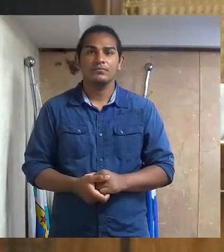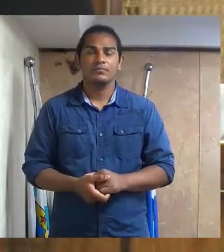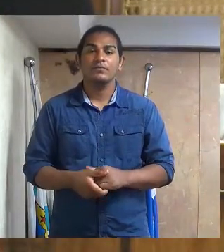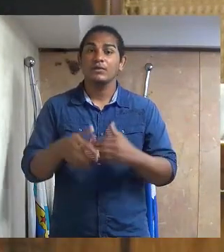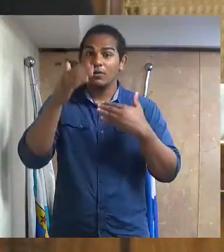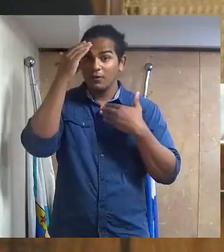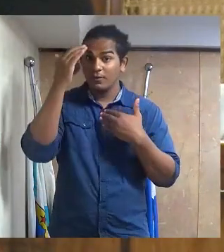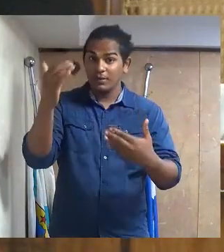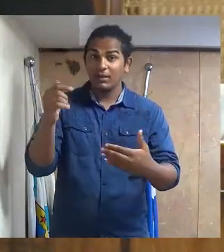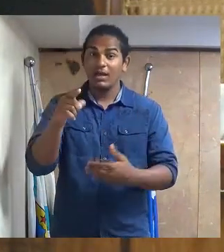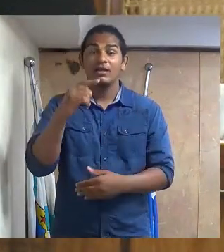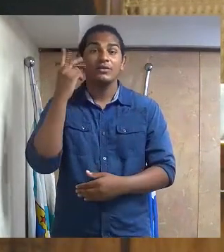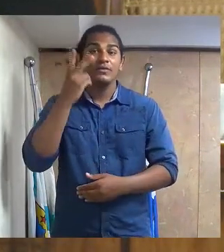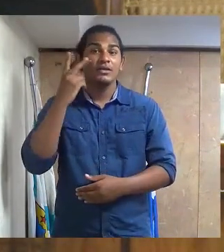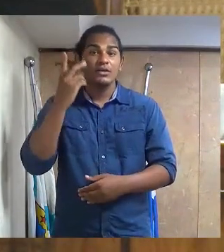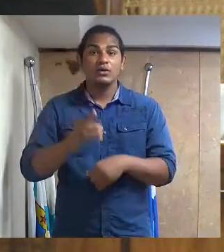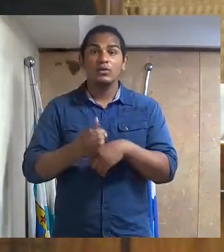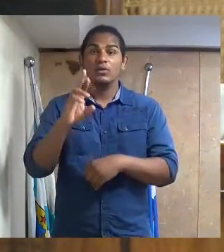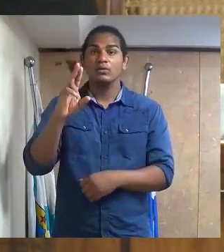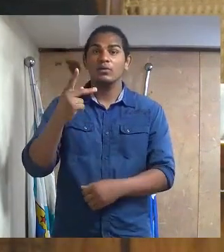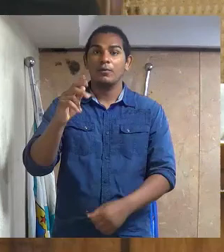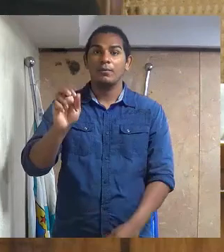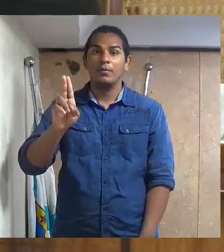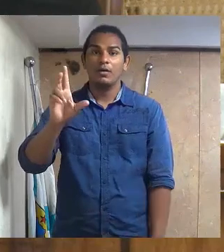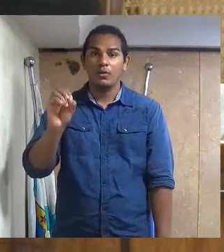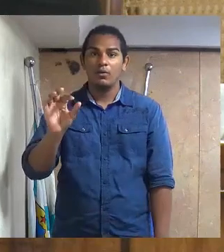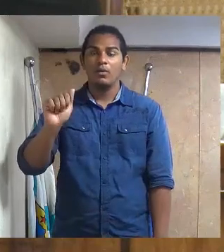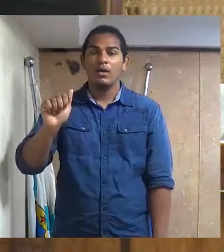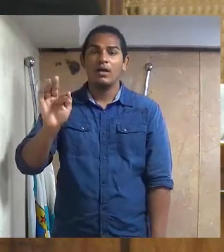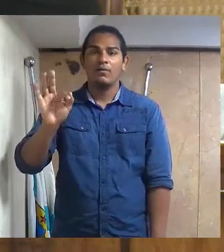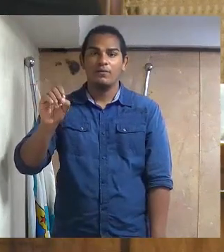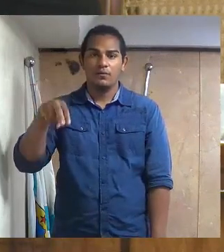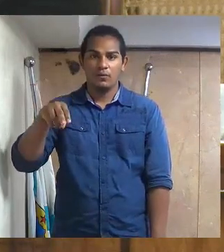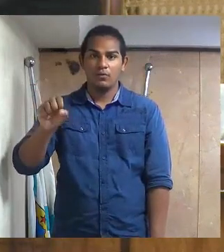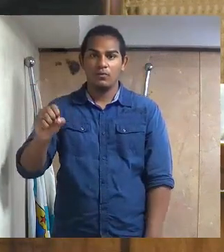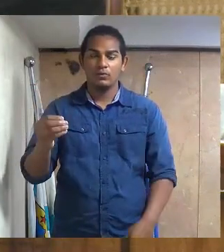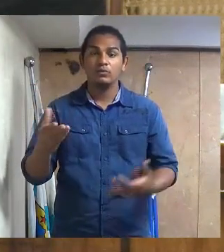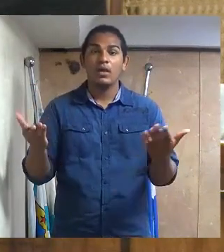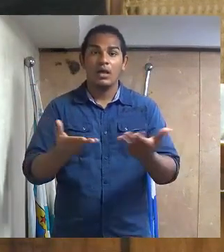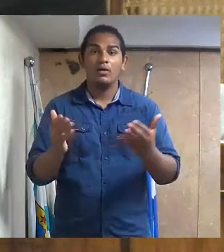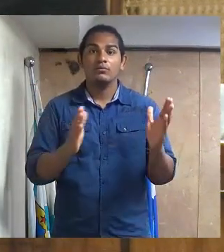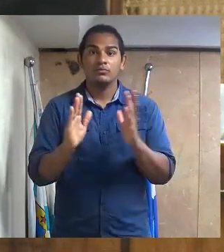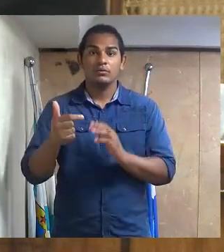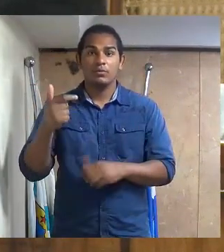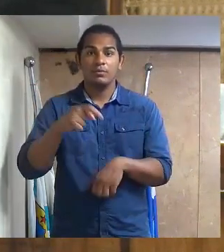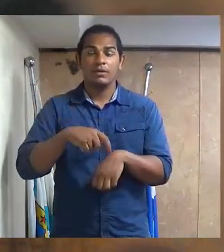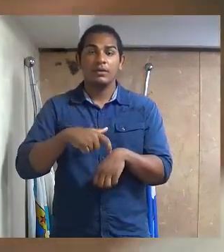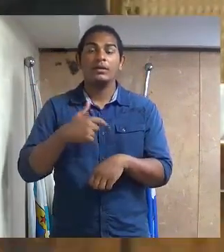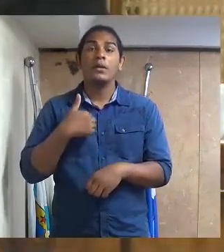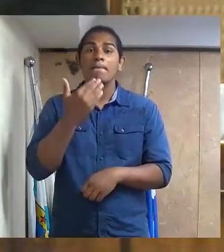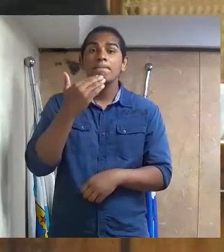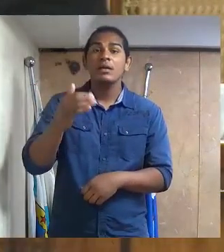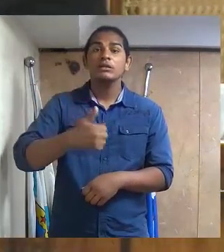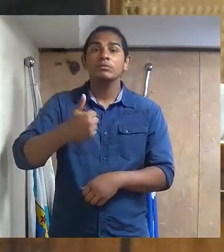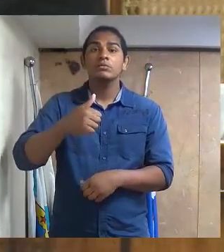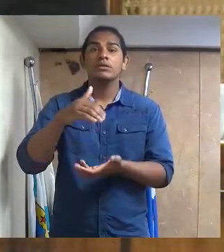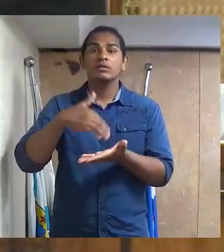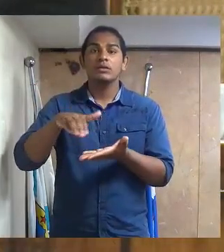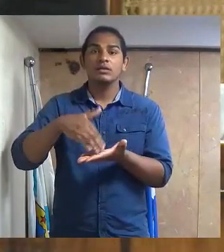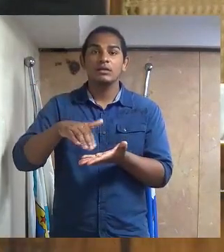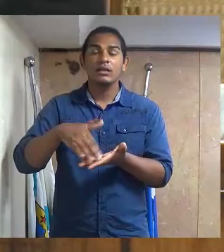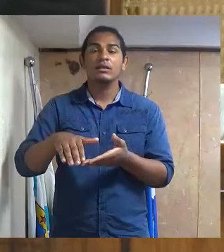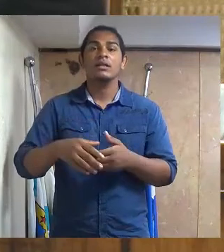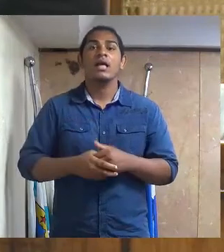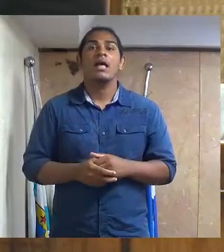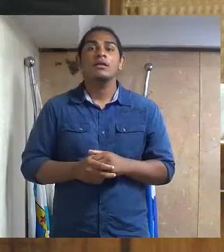Obrigado vereador doutor Paulo Afonso passamos agora para o segundo momento da sessão peço ao primeiro secretário faça a verificação de